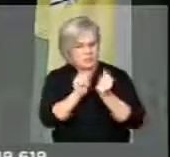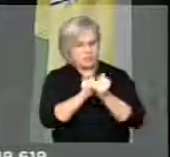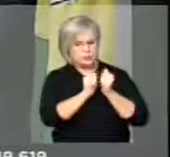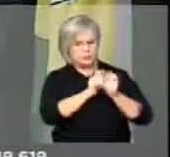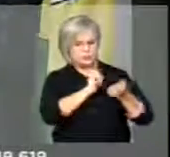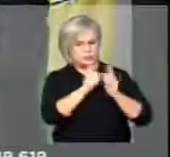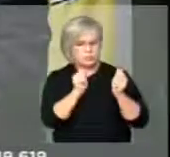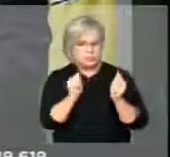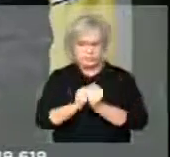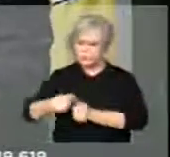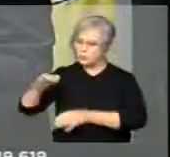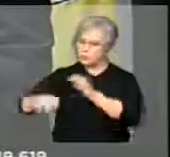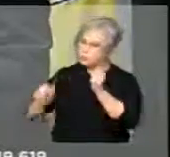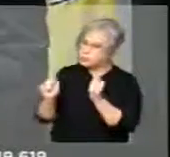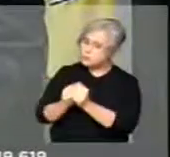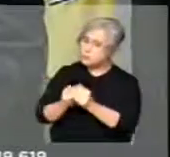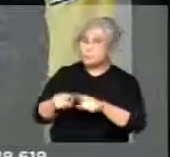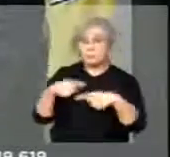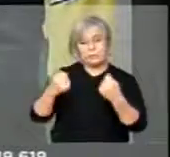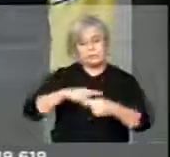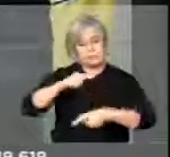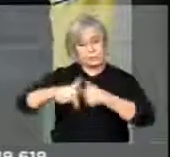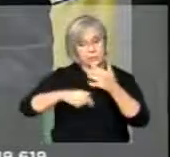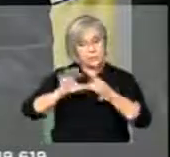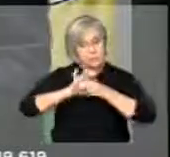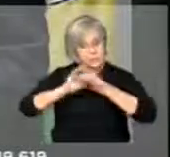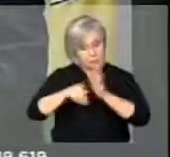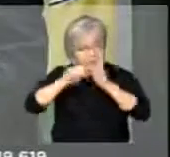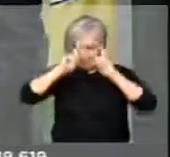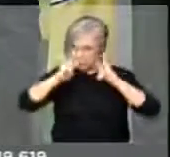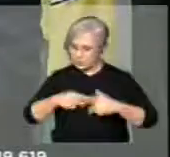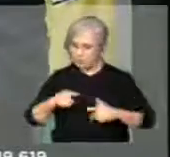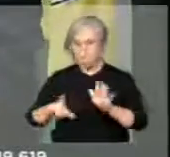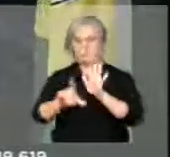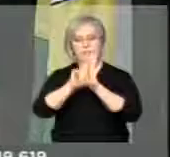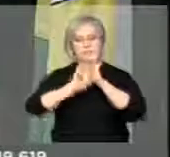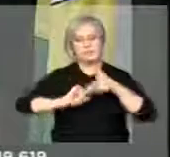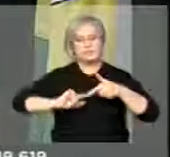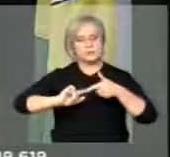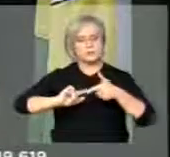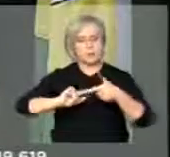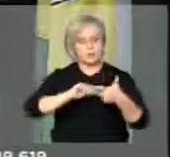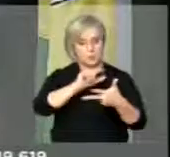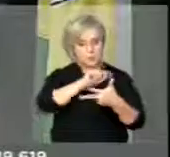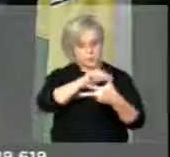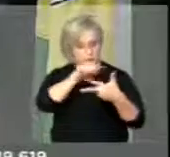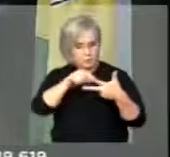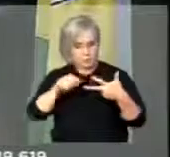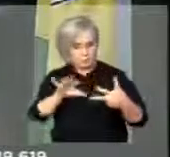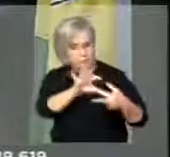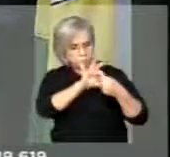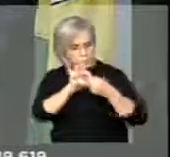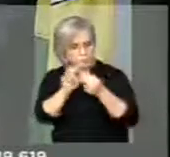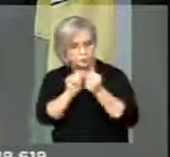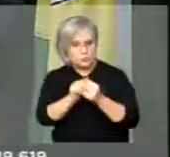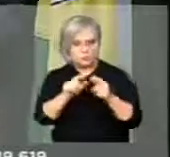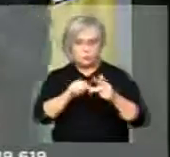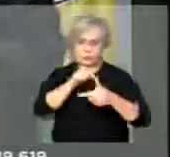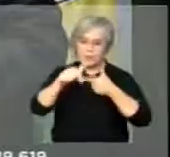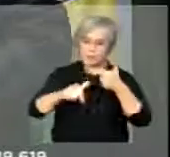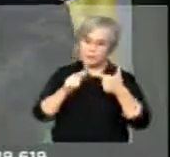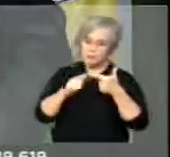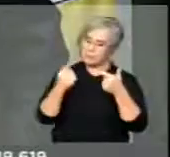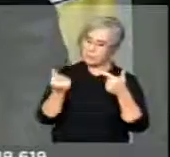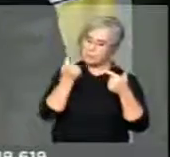Judiciário, mas tem que ter independência. Nós temos que ser independente. E, senhor presidente, dizer para vossa excelência, são